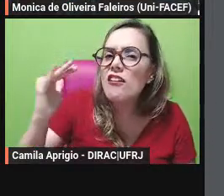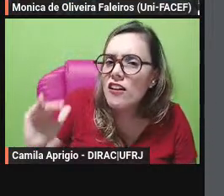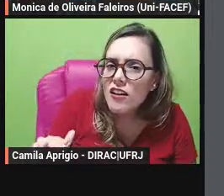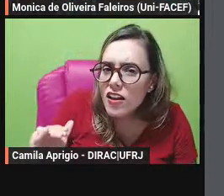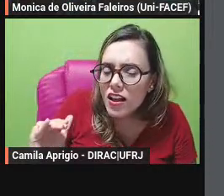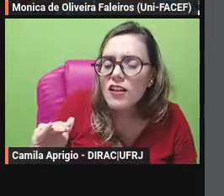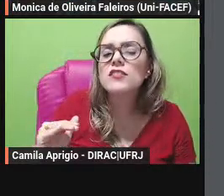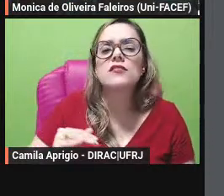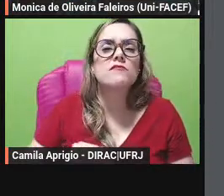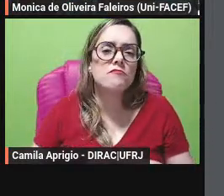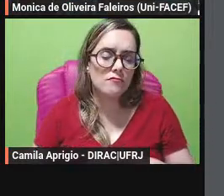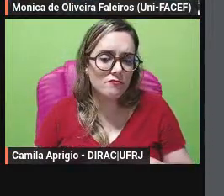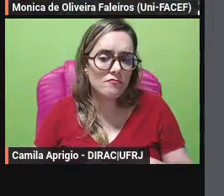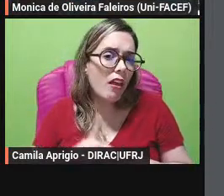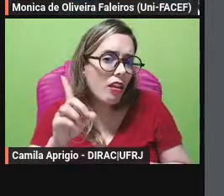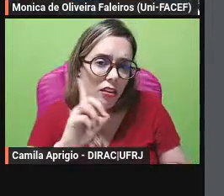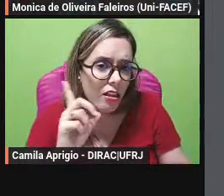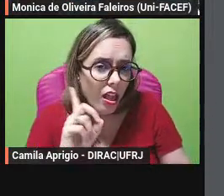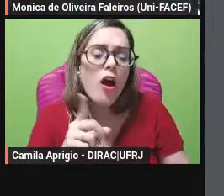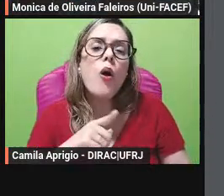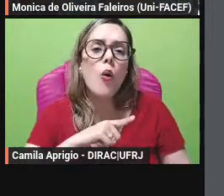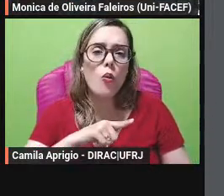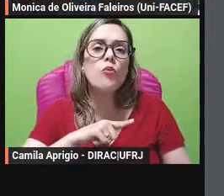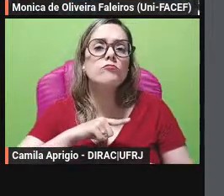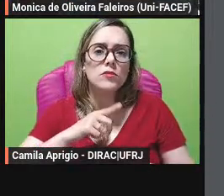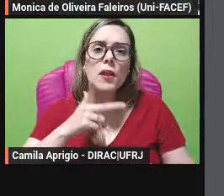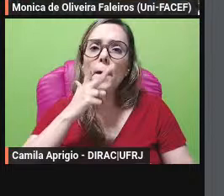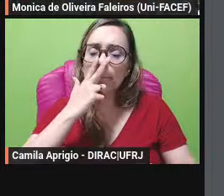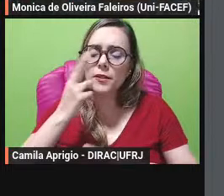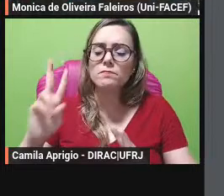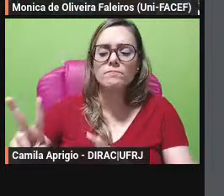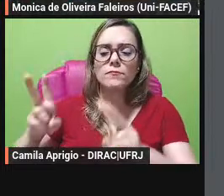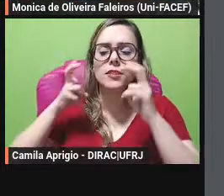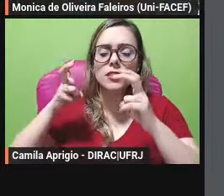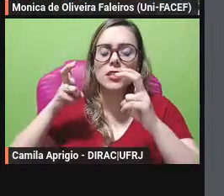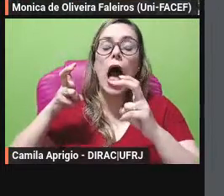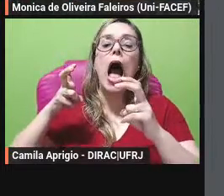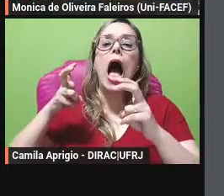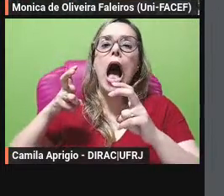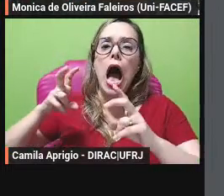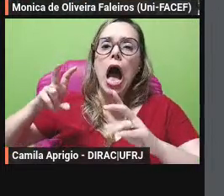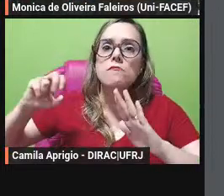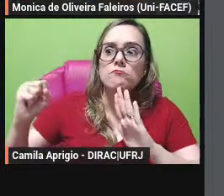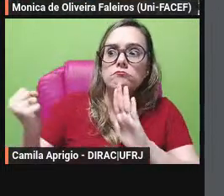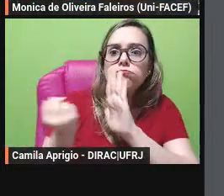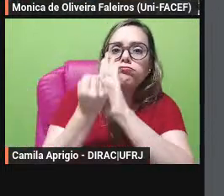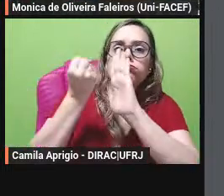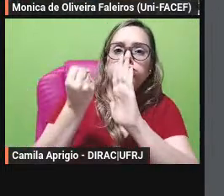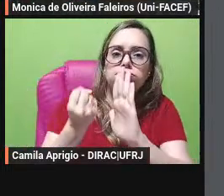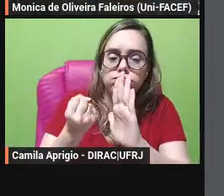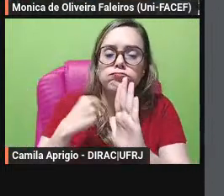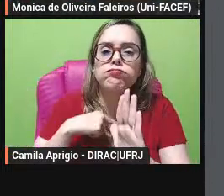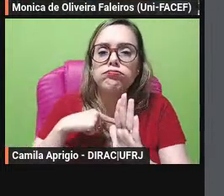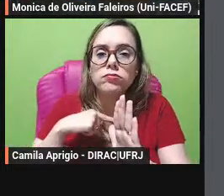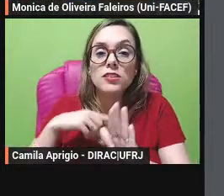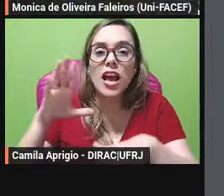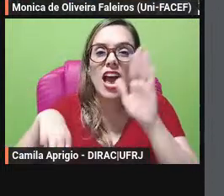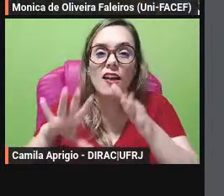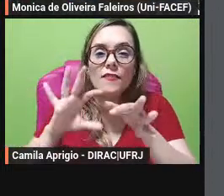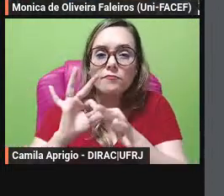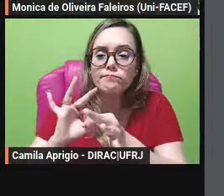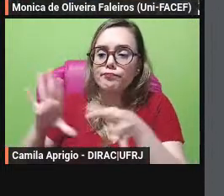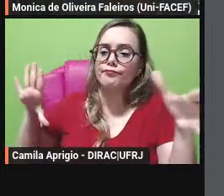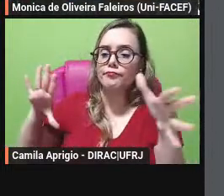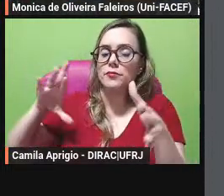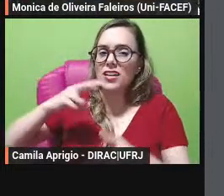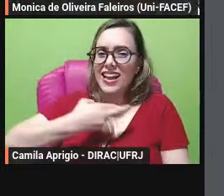manifestação transformada e radical na medida em que passam a predominar a expressão do ceticismo da descrença o questionamento de